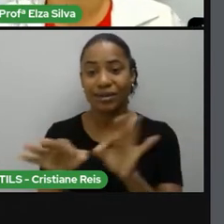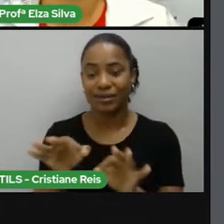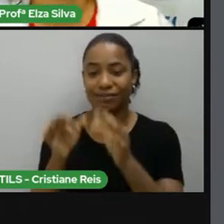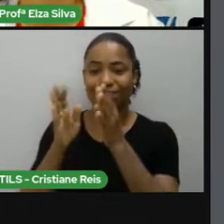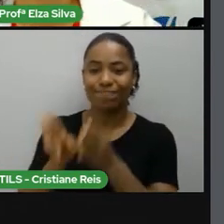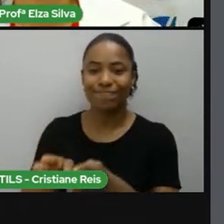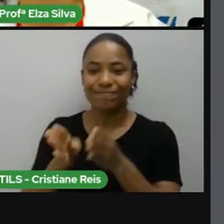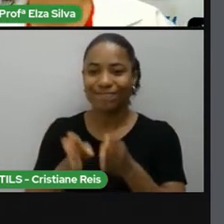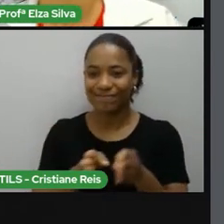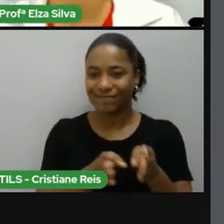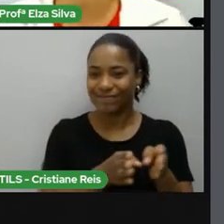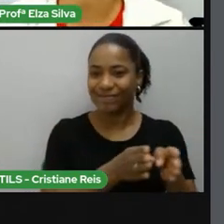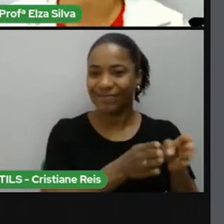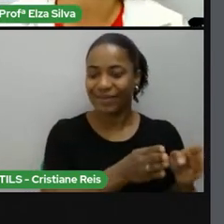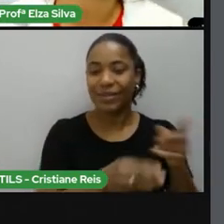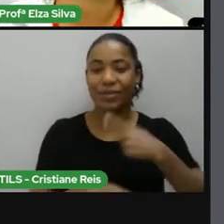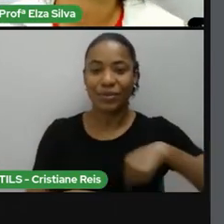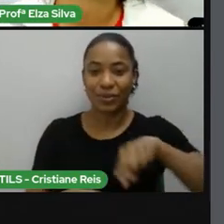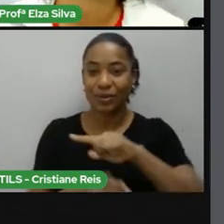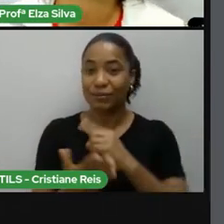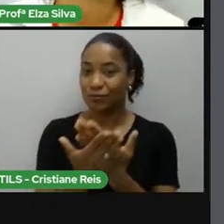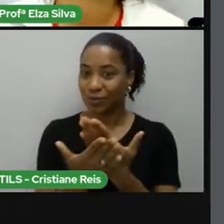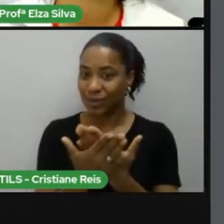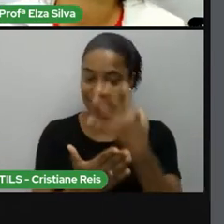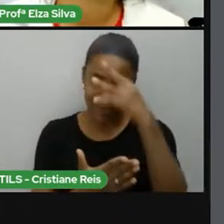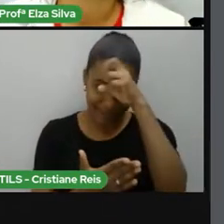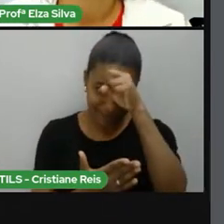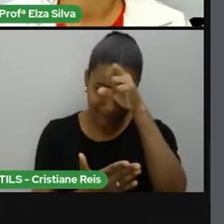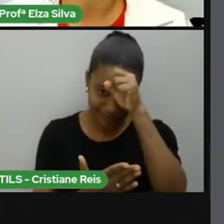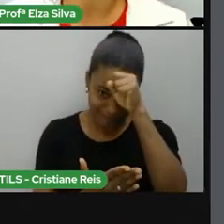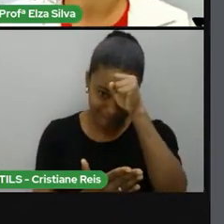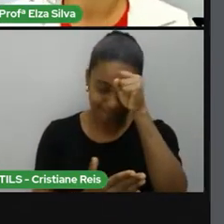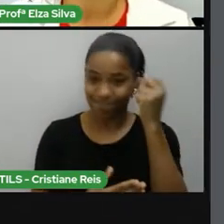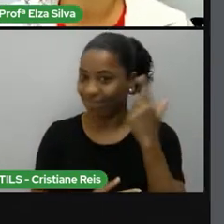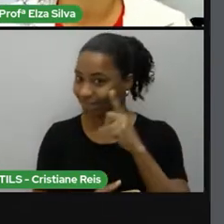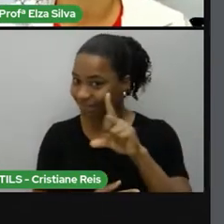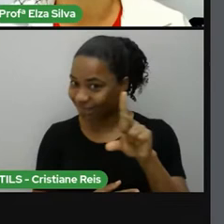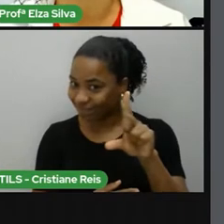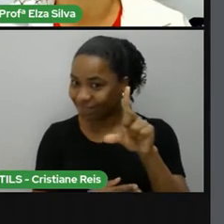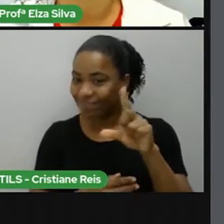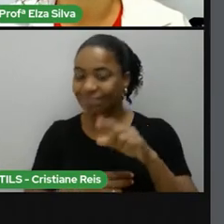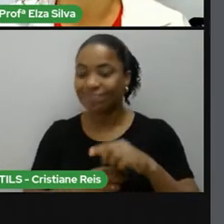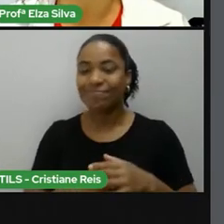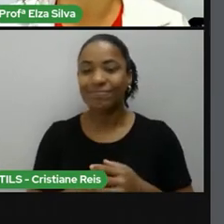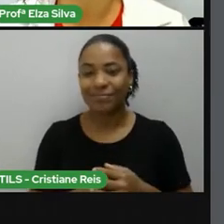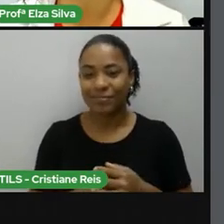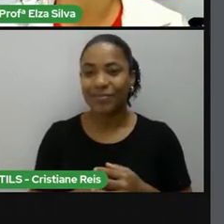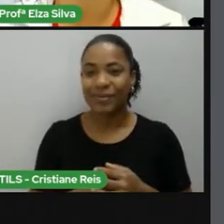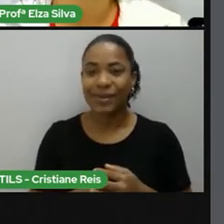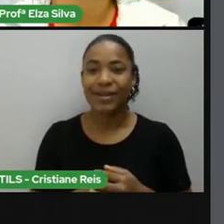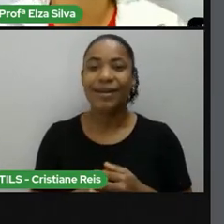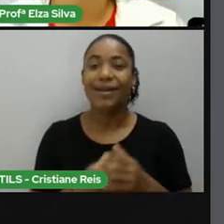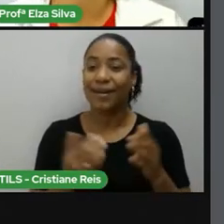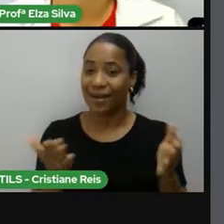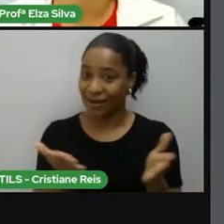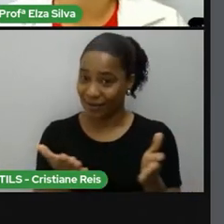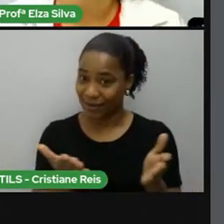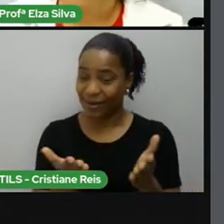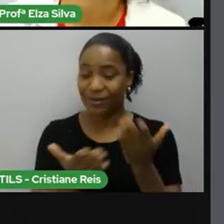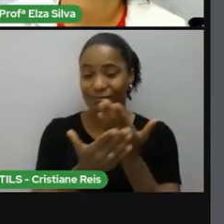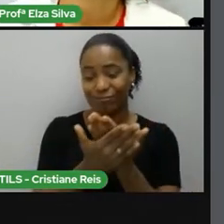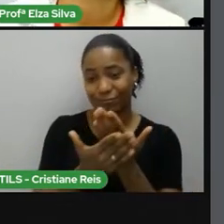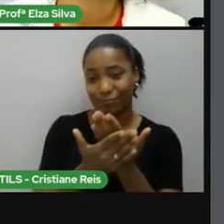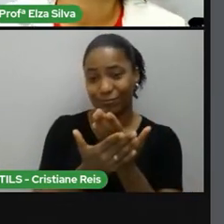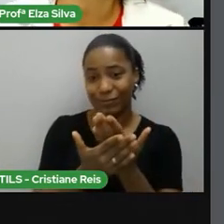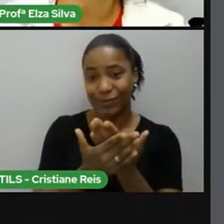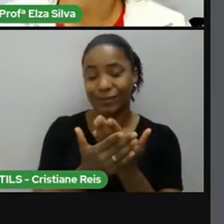estudar e aprender com sucesso. Nesse momento que nós estamos estudando virtualmente,